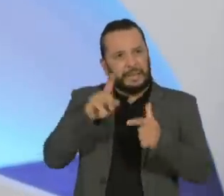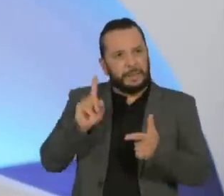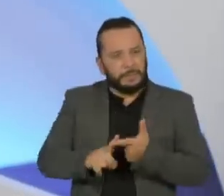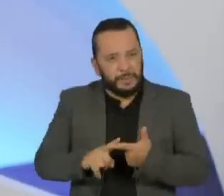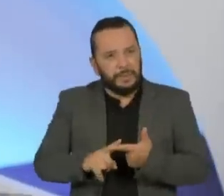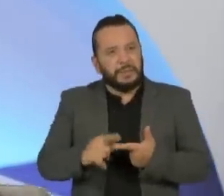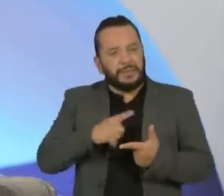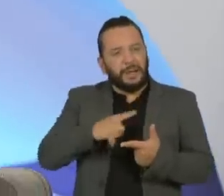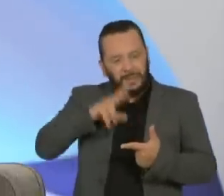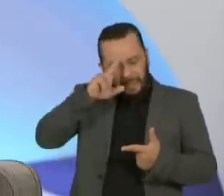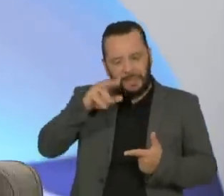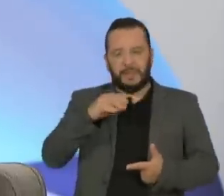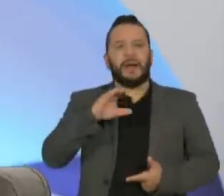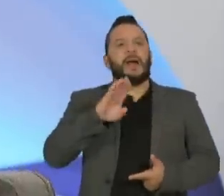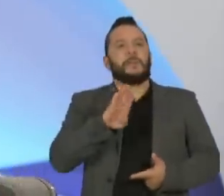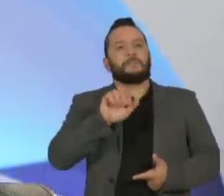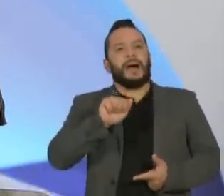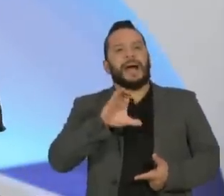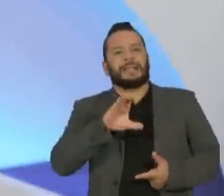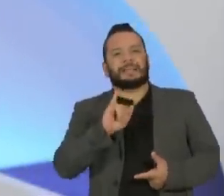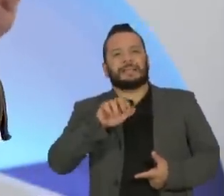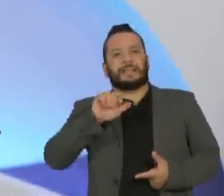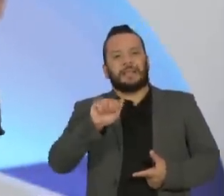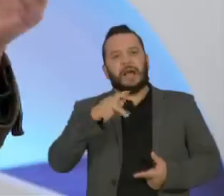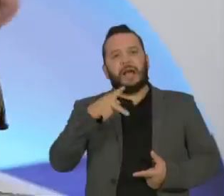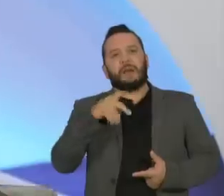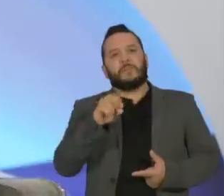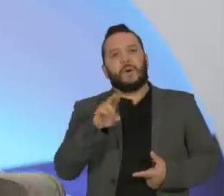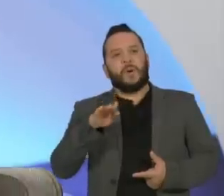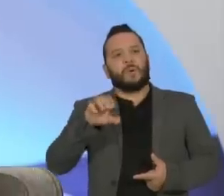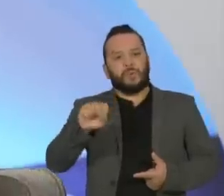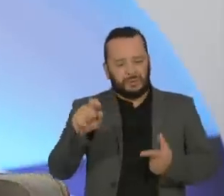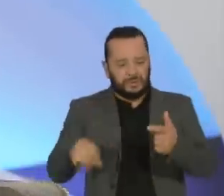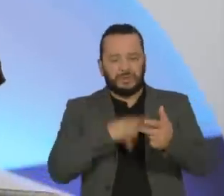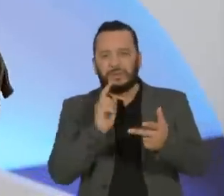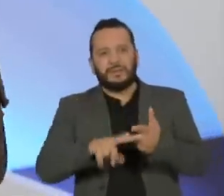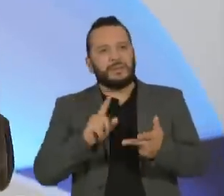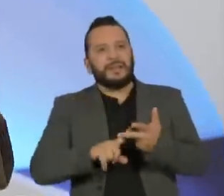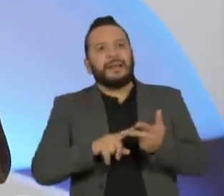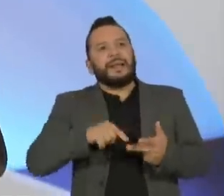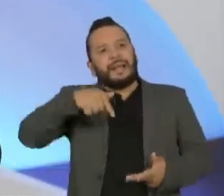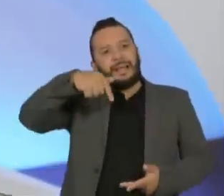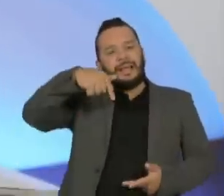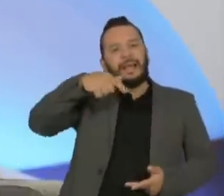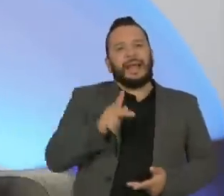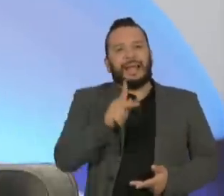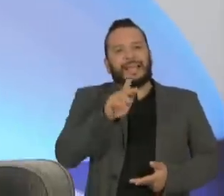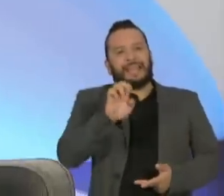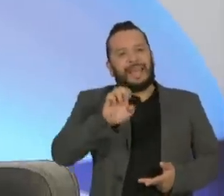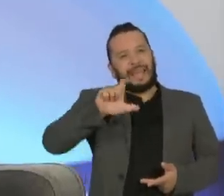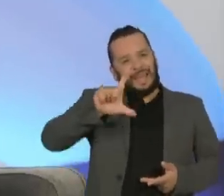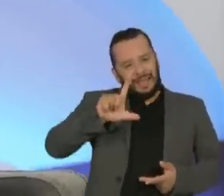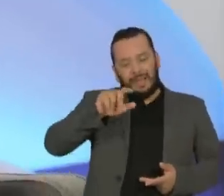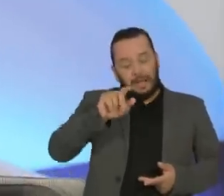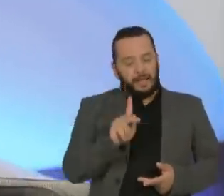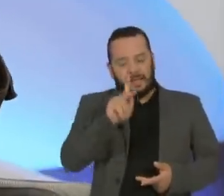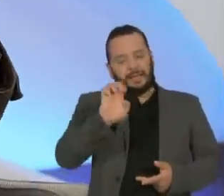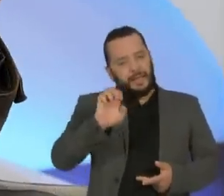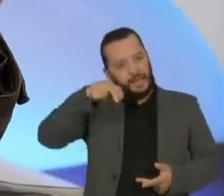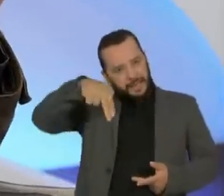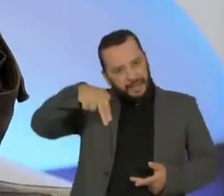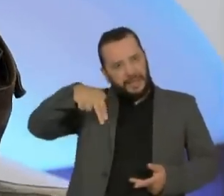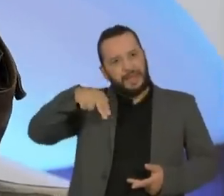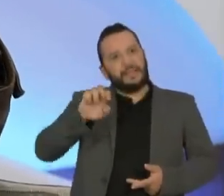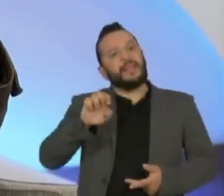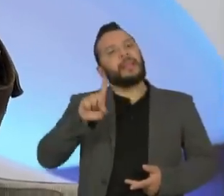Porcos, eu me lembro do assassinato do Kennedy, me lembro de tudo isso, eu me lembro do Carnaval de 64, João Roberto Kelly era o rei